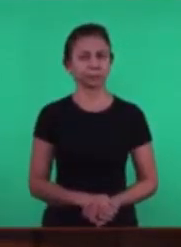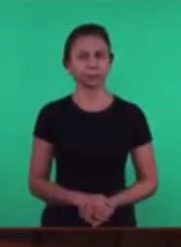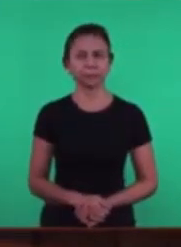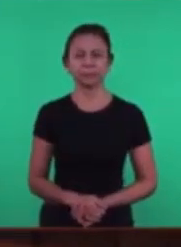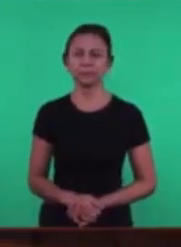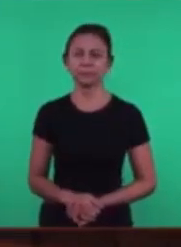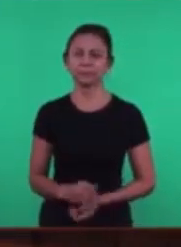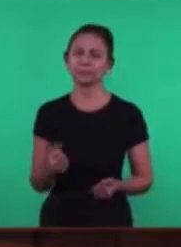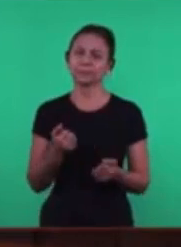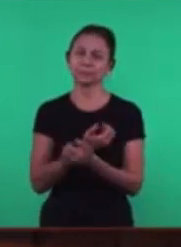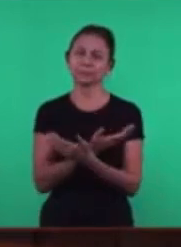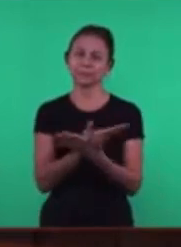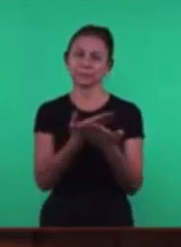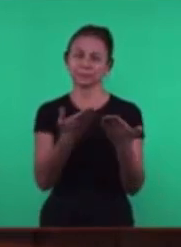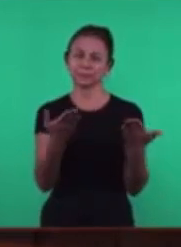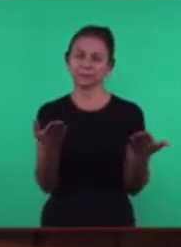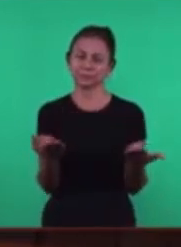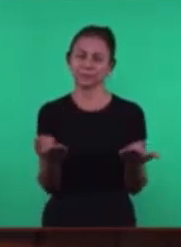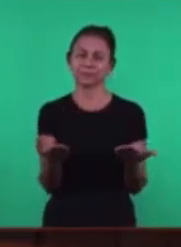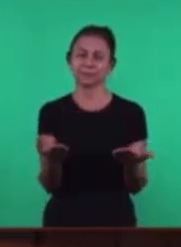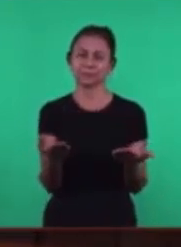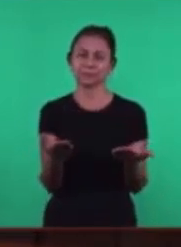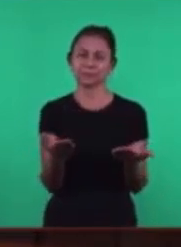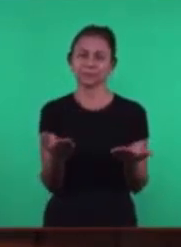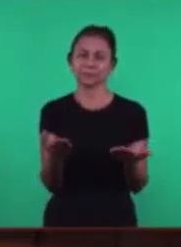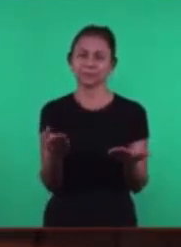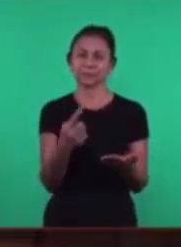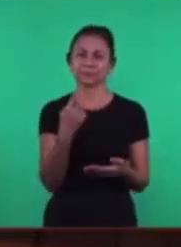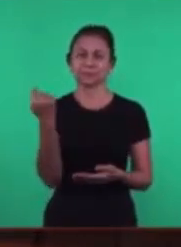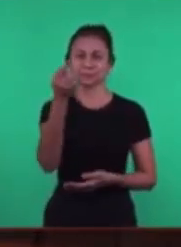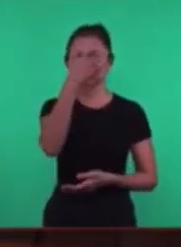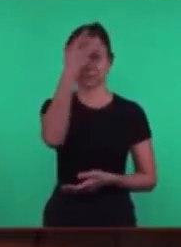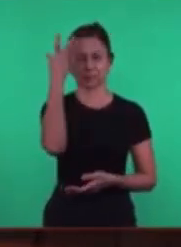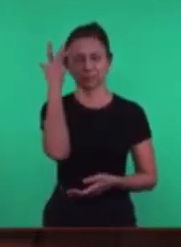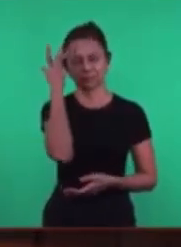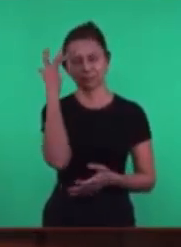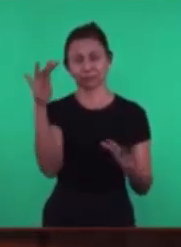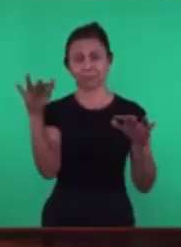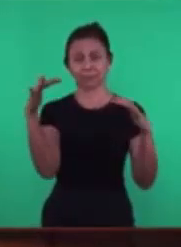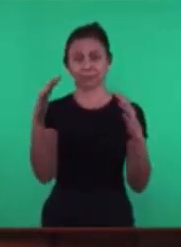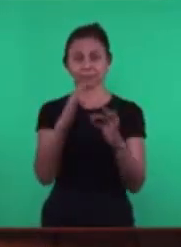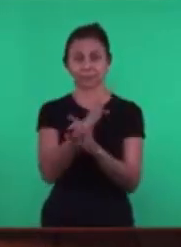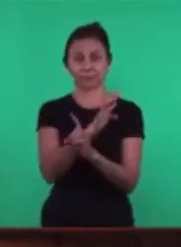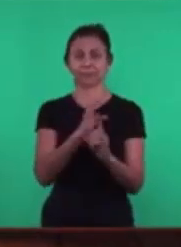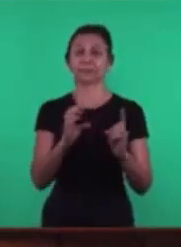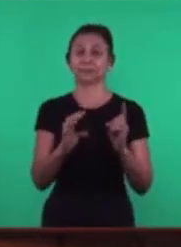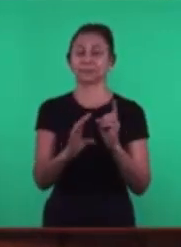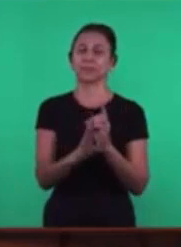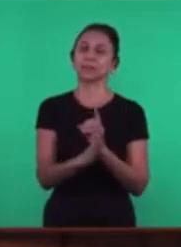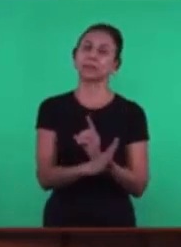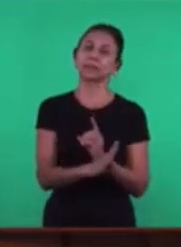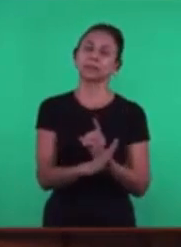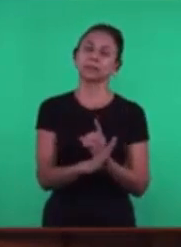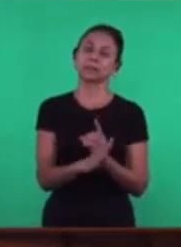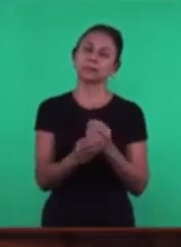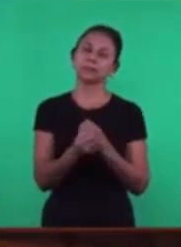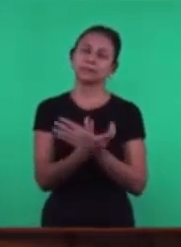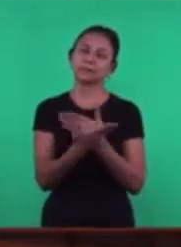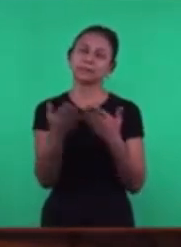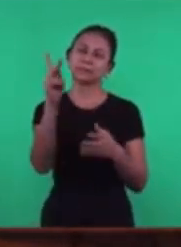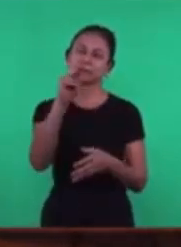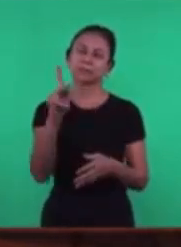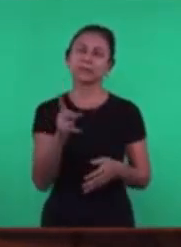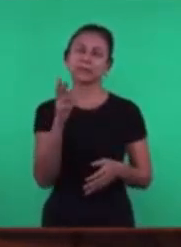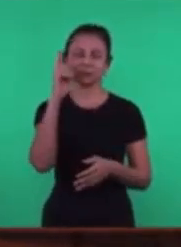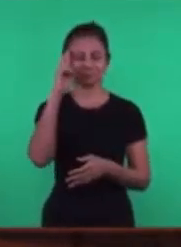Desejamos a todos que nos ouvem Estão conosco nessa escola bíblica dominical Desejamos a todos a paz